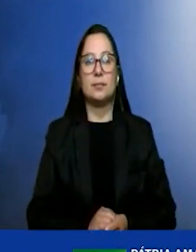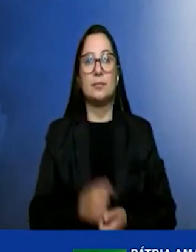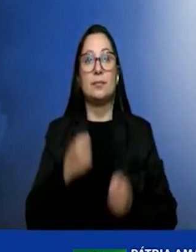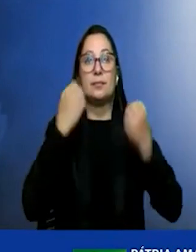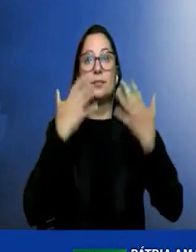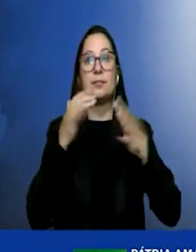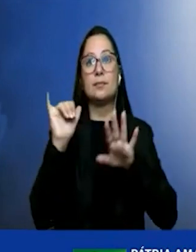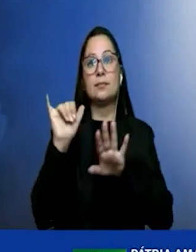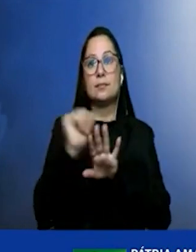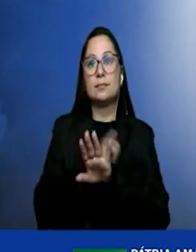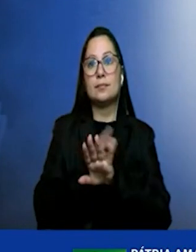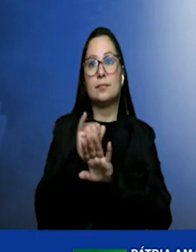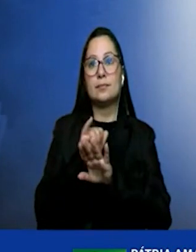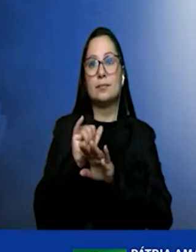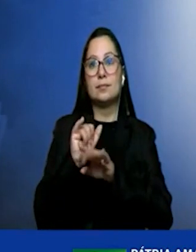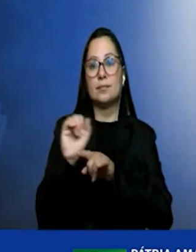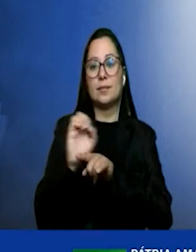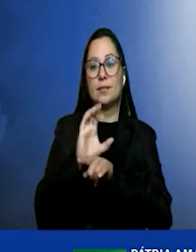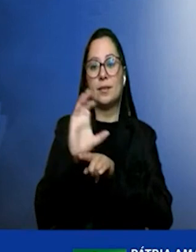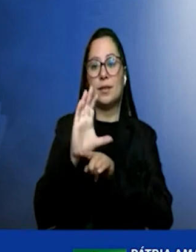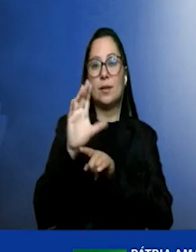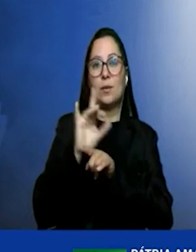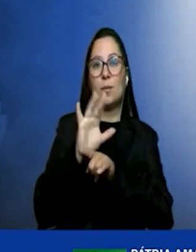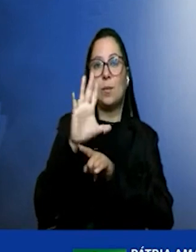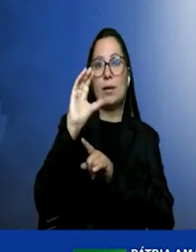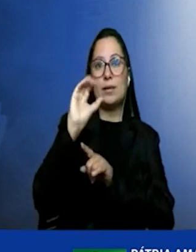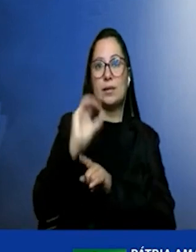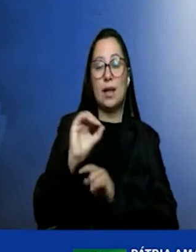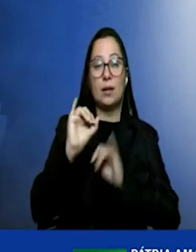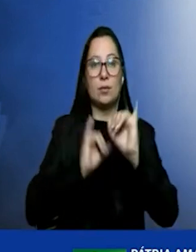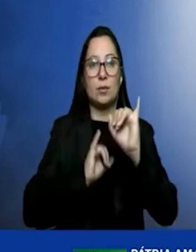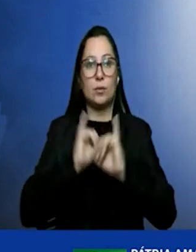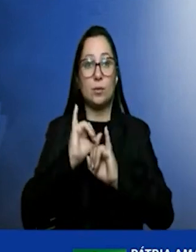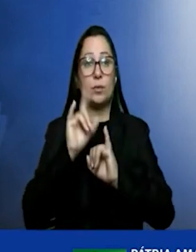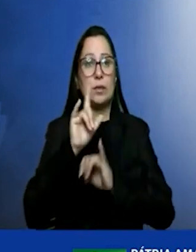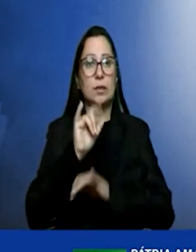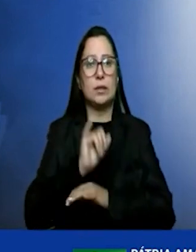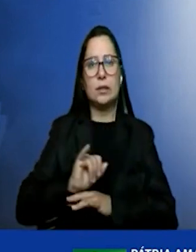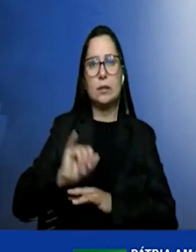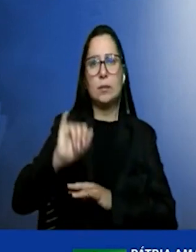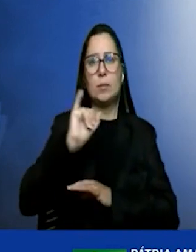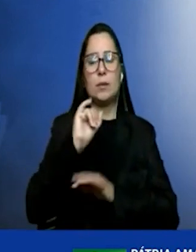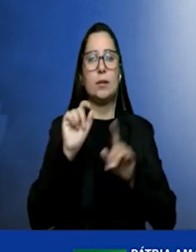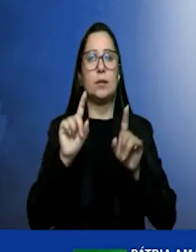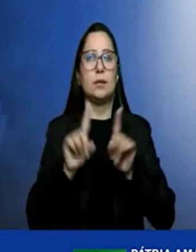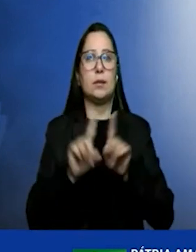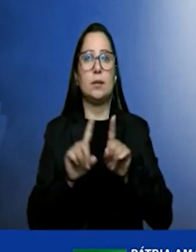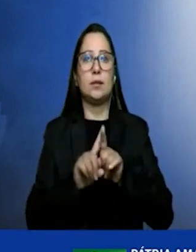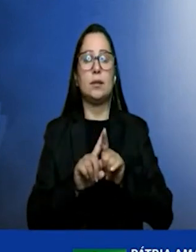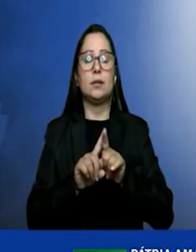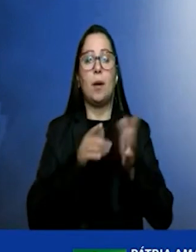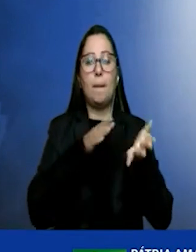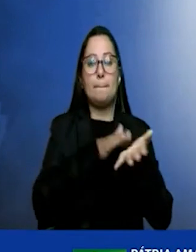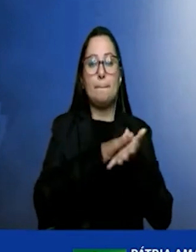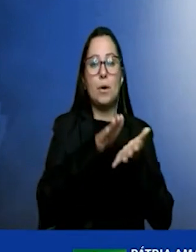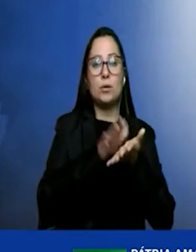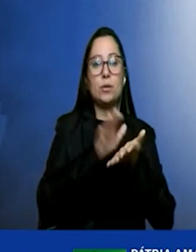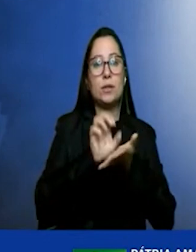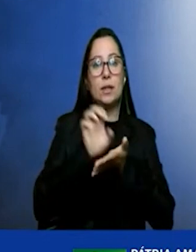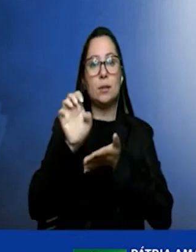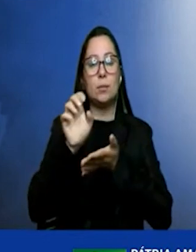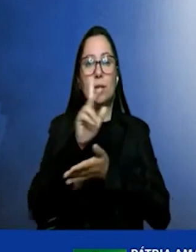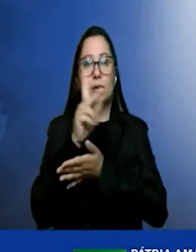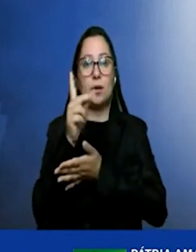descarbonização da nossa indústria que é fundamental além de produzir e exportar hidrogênio a gente utilizar